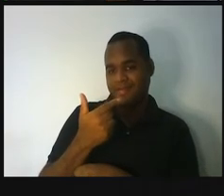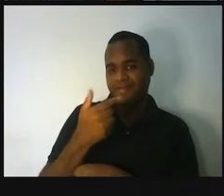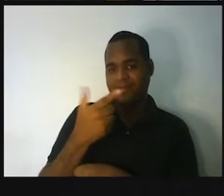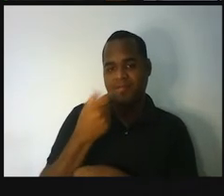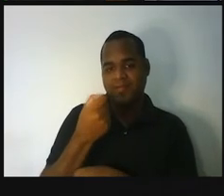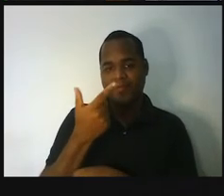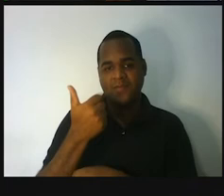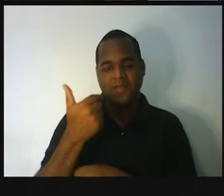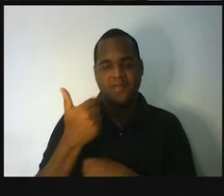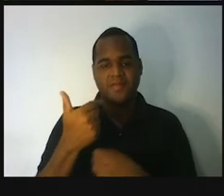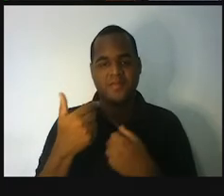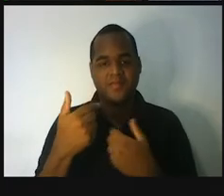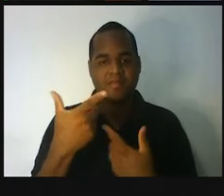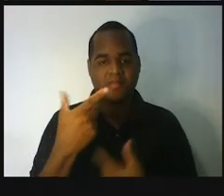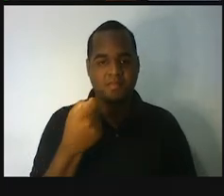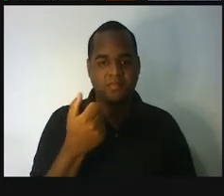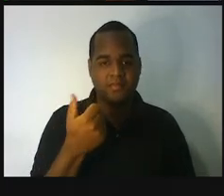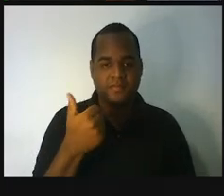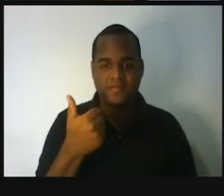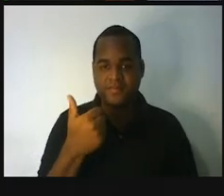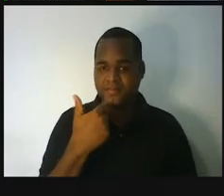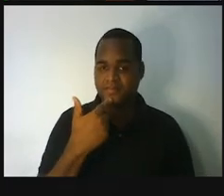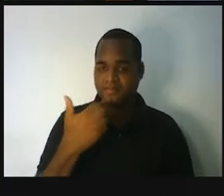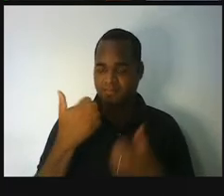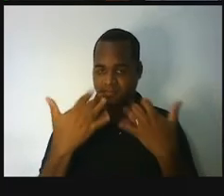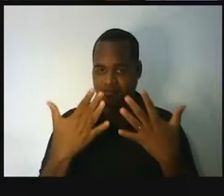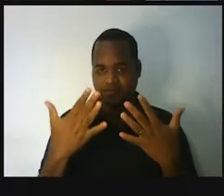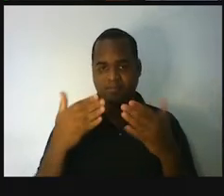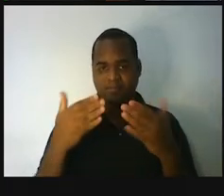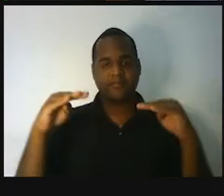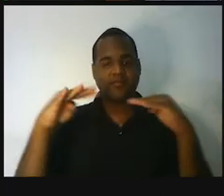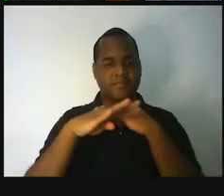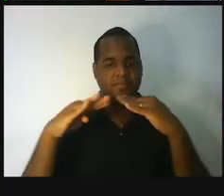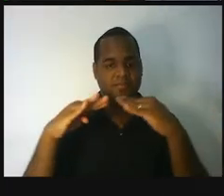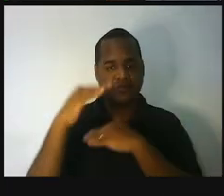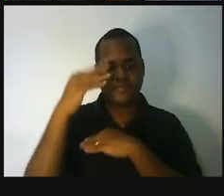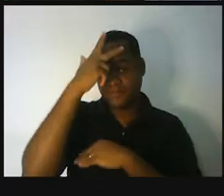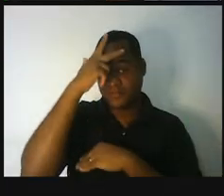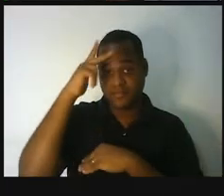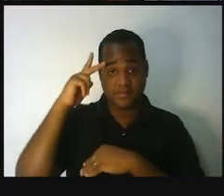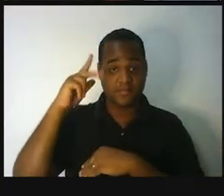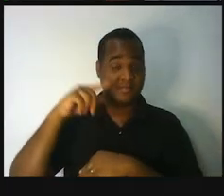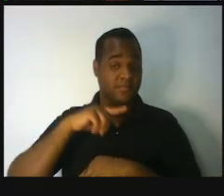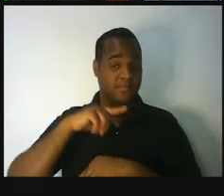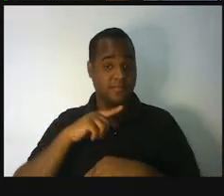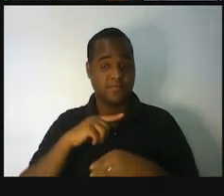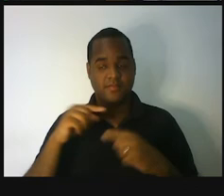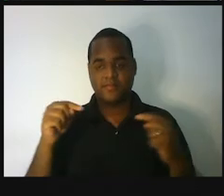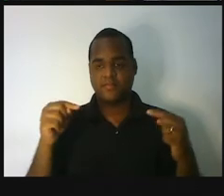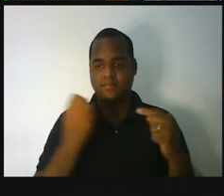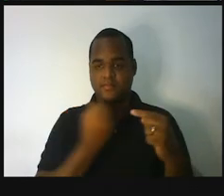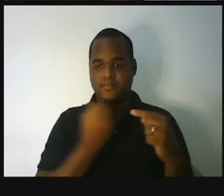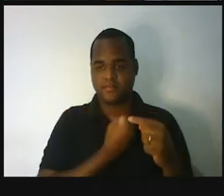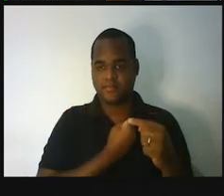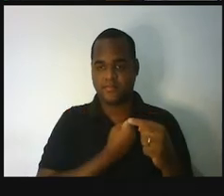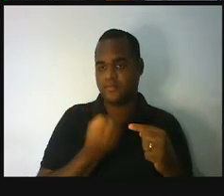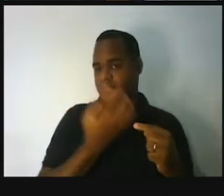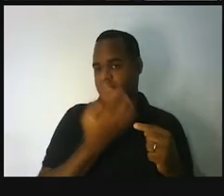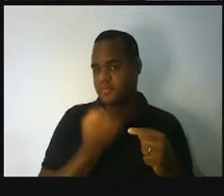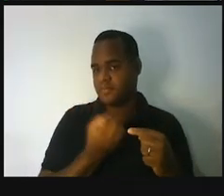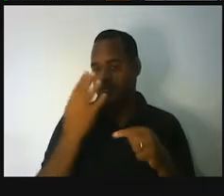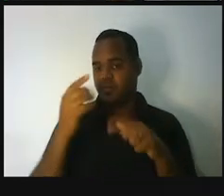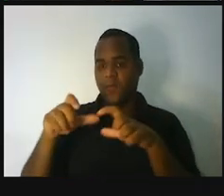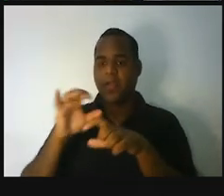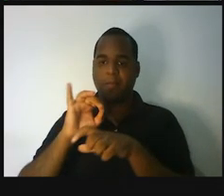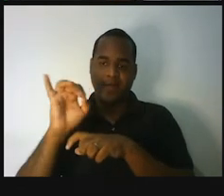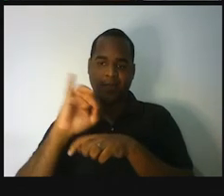lá em 2012, o fluxo internacional, o número de pessoas fora do país que veio